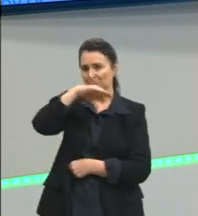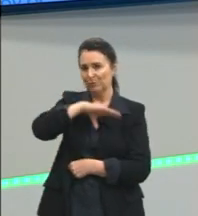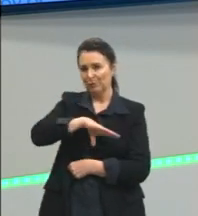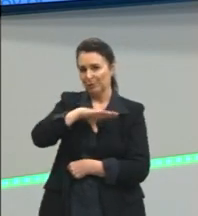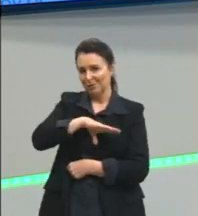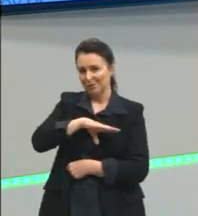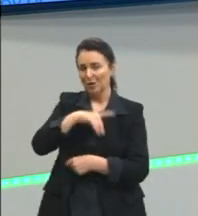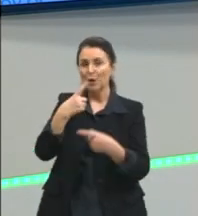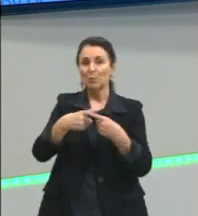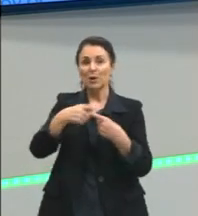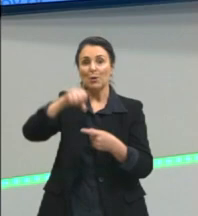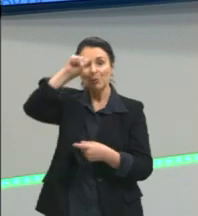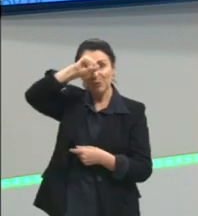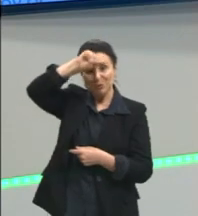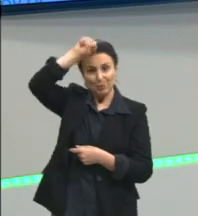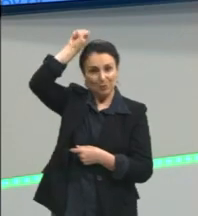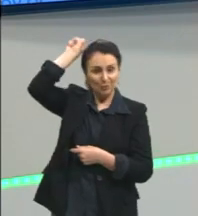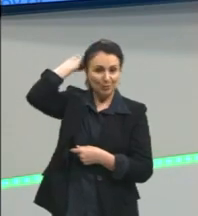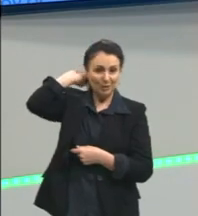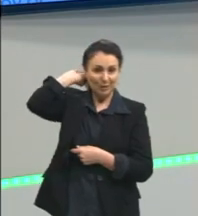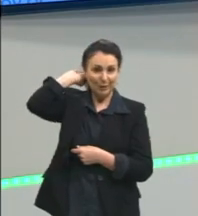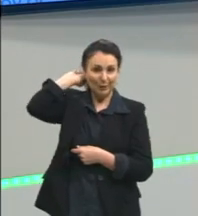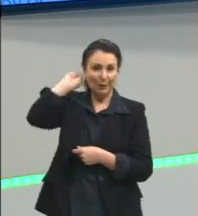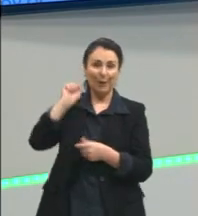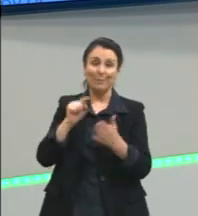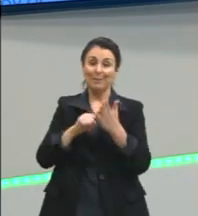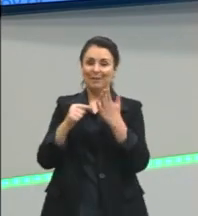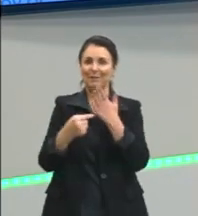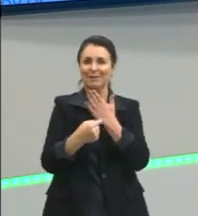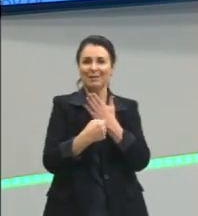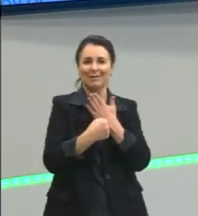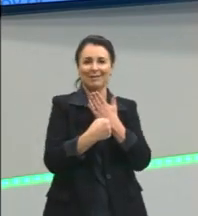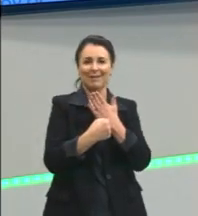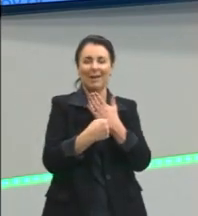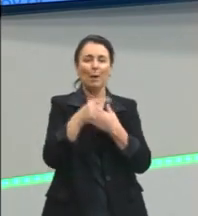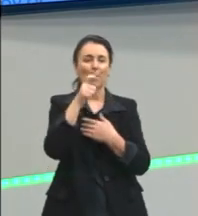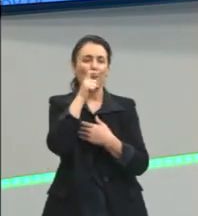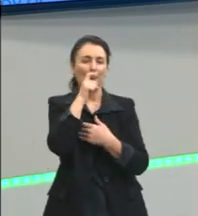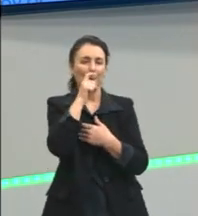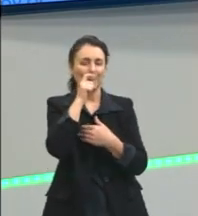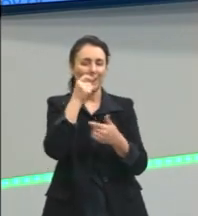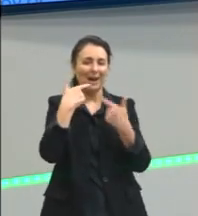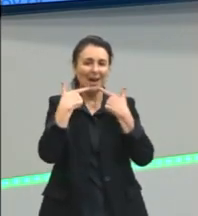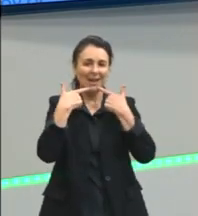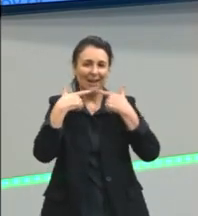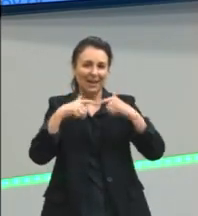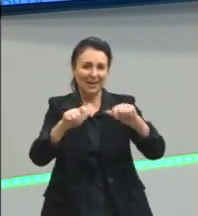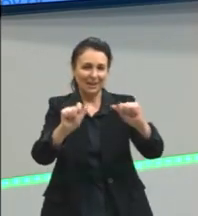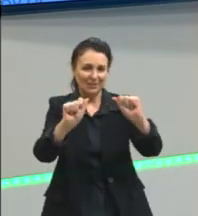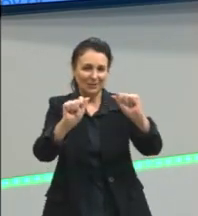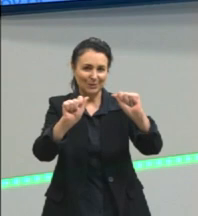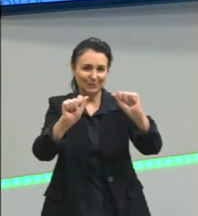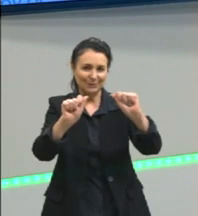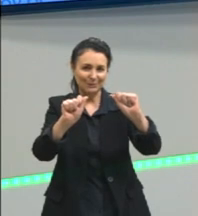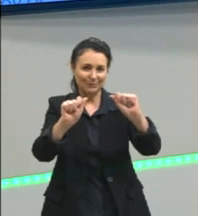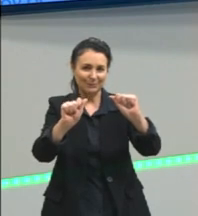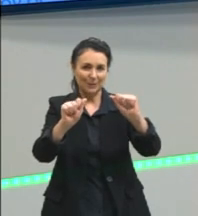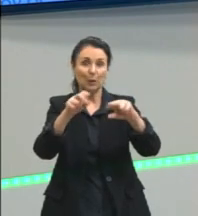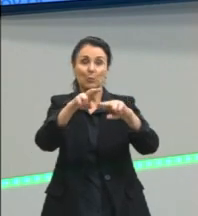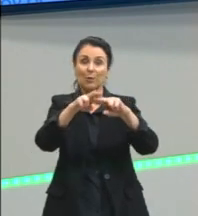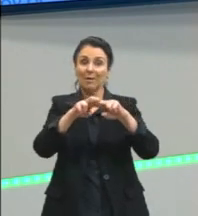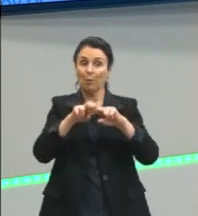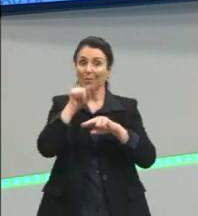pode dizer que Saussure, ele é quase que o pai da linguística, porque é através dos estudos dele que a gente começou a aprofundar os estudos de